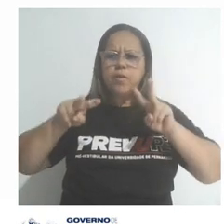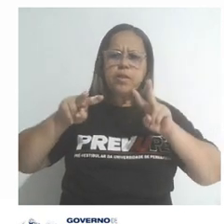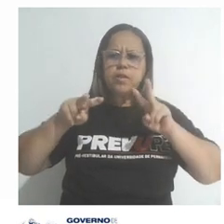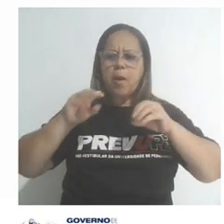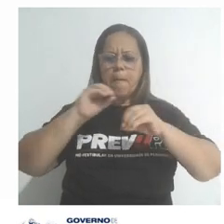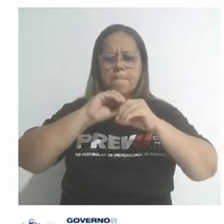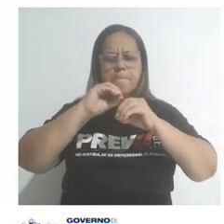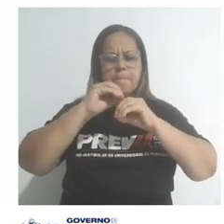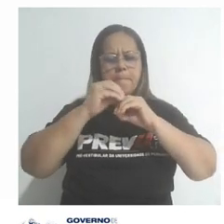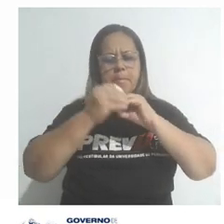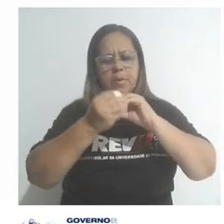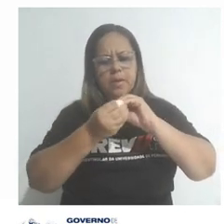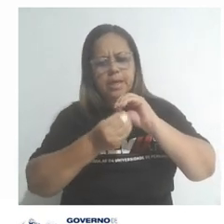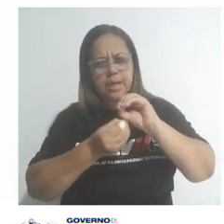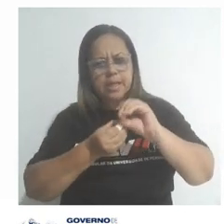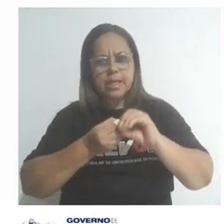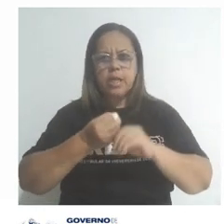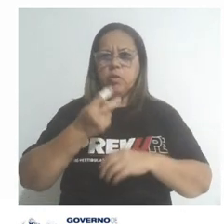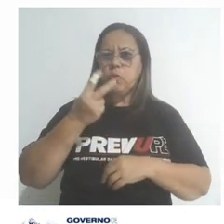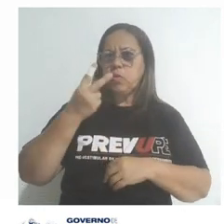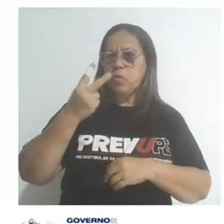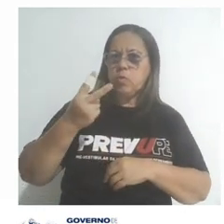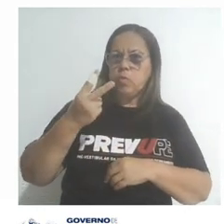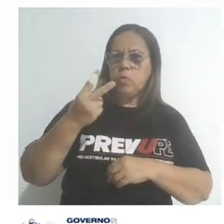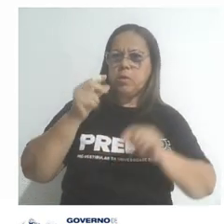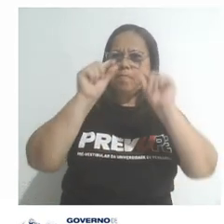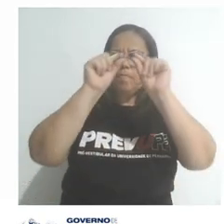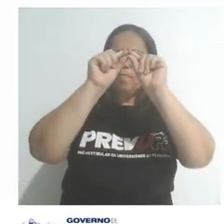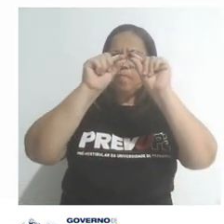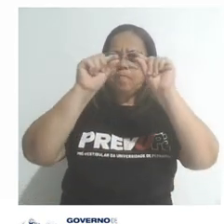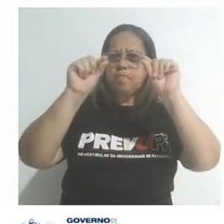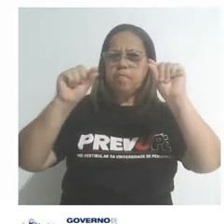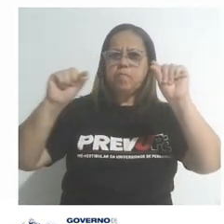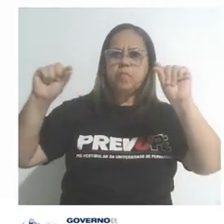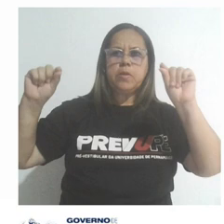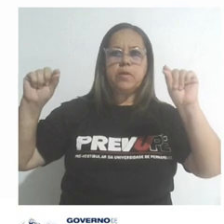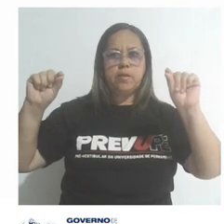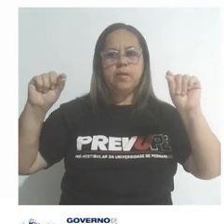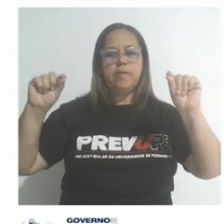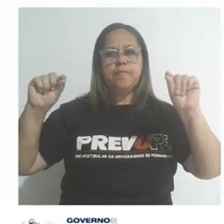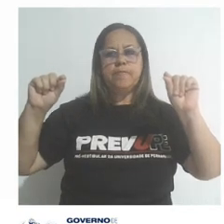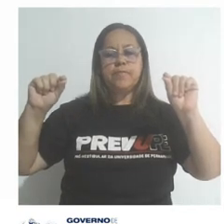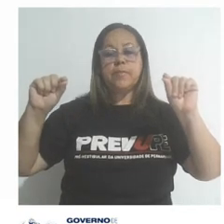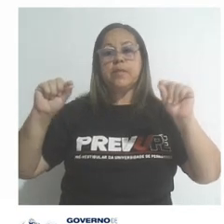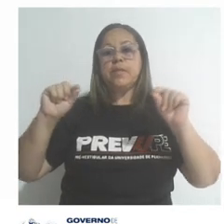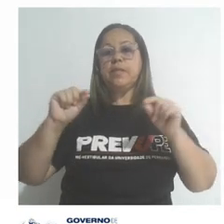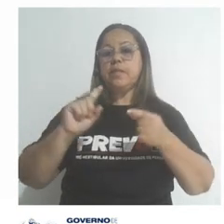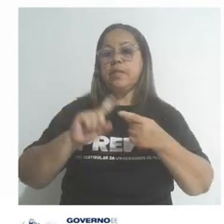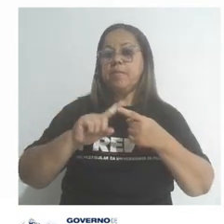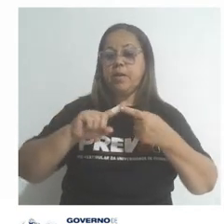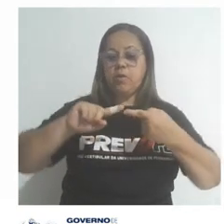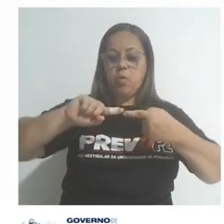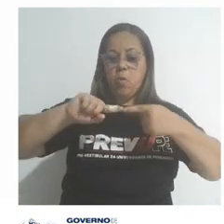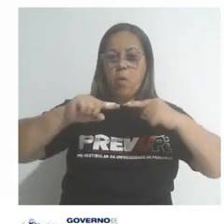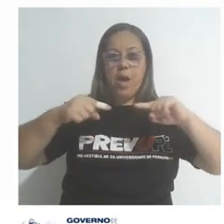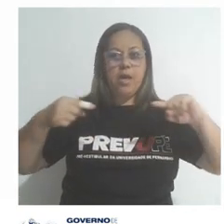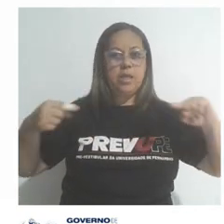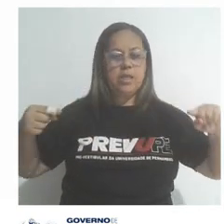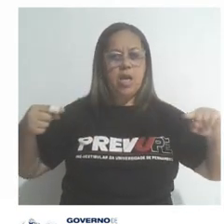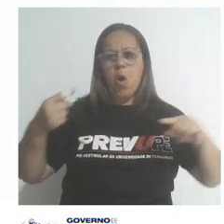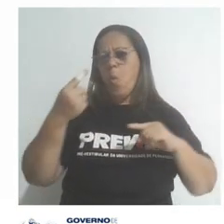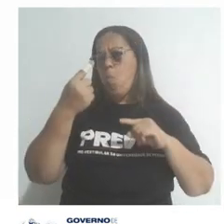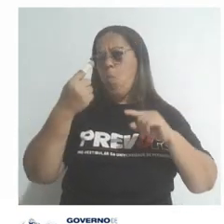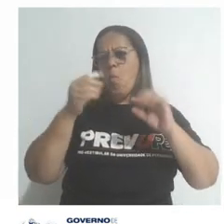uma molécula em que ela tem essa dupla hélice, são duas fitas nucleotides que estão aí emparelhadas, e o RNA é uma fita